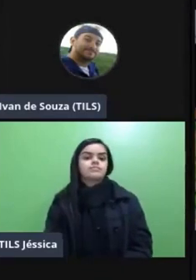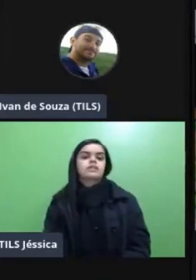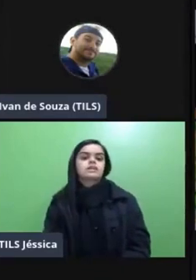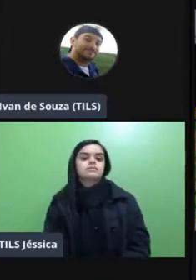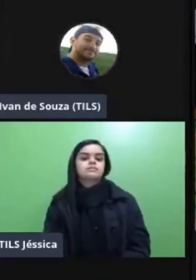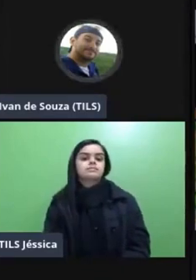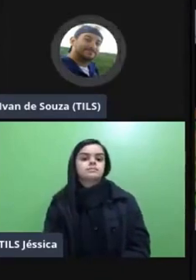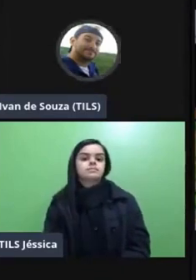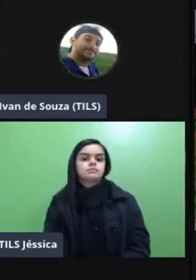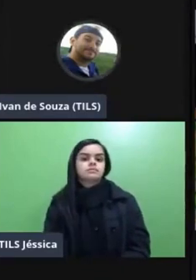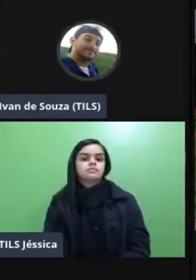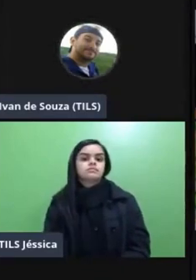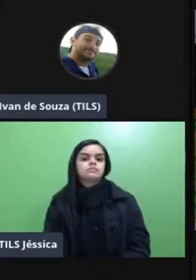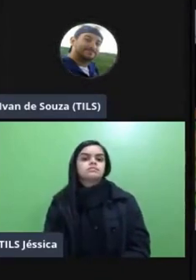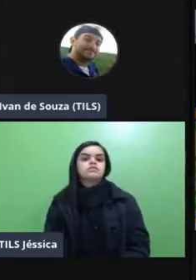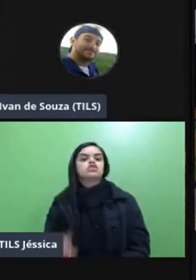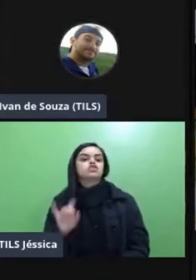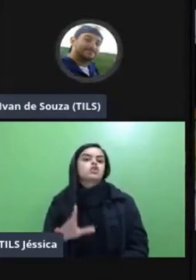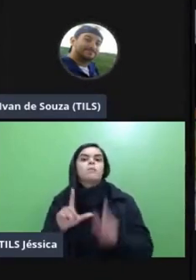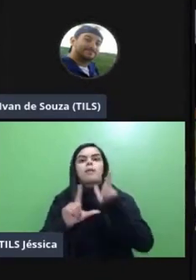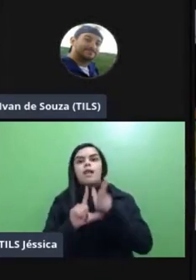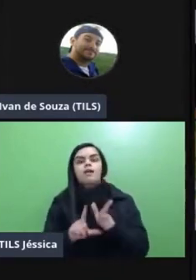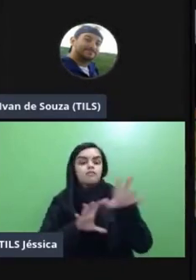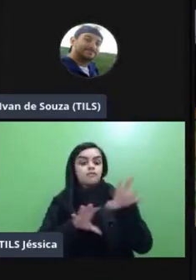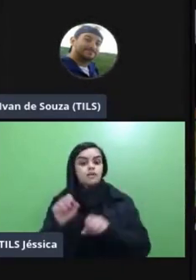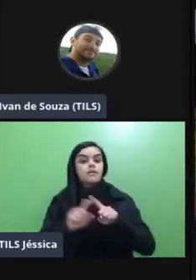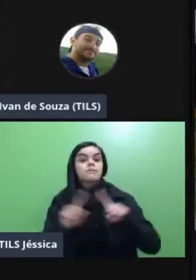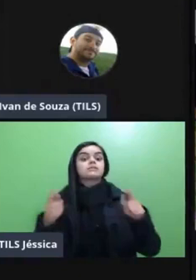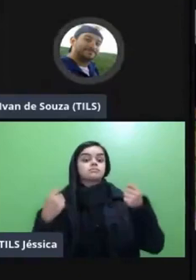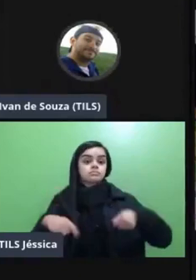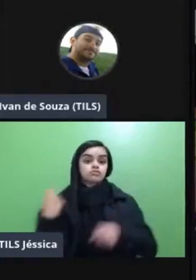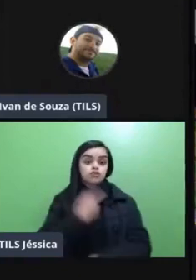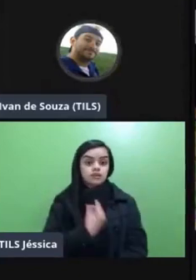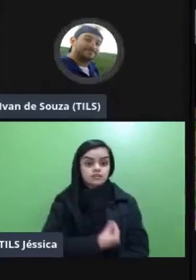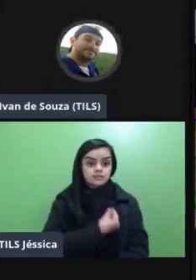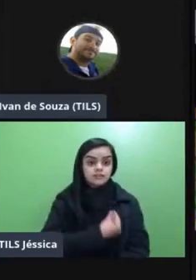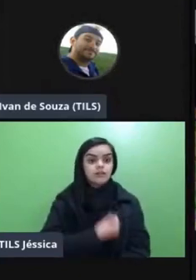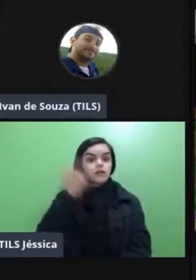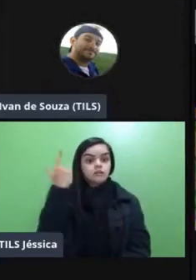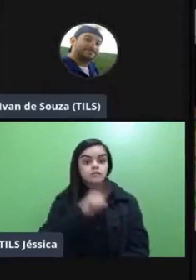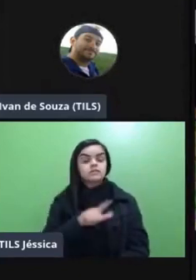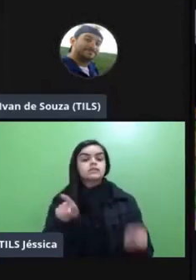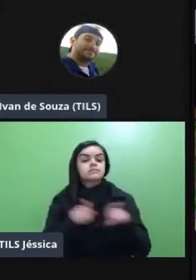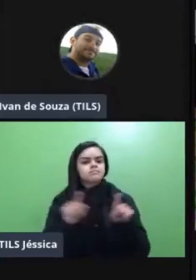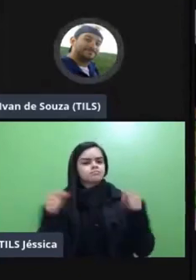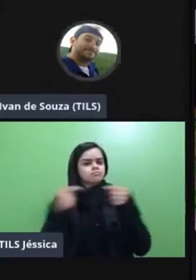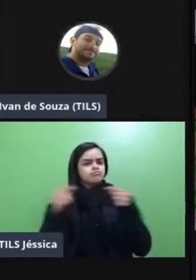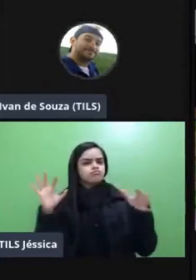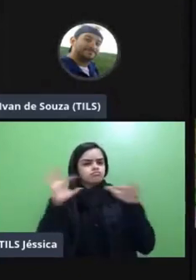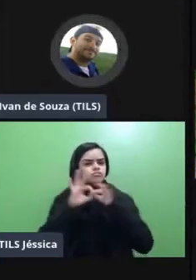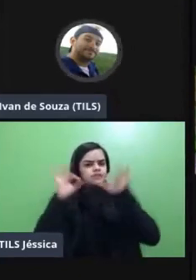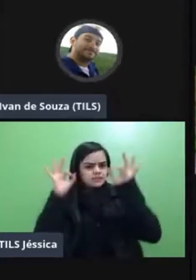um uma live formativa né é para além disso a ideia de a gente poder vivenciar e as coisas irem fazendo sentido a